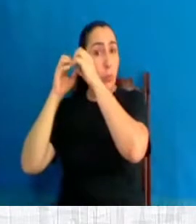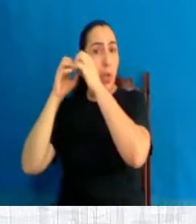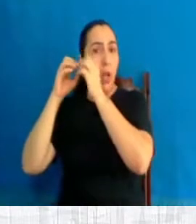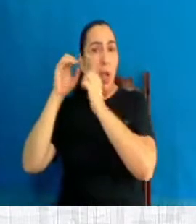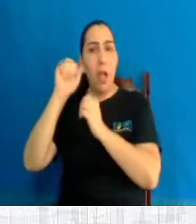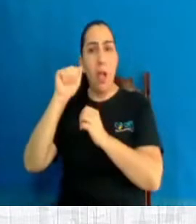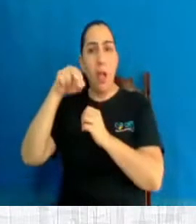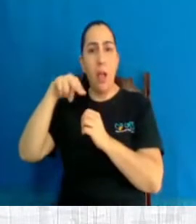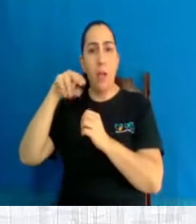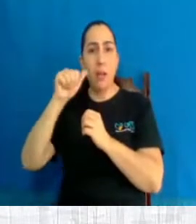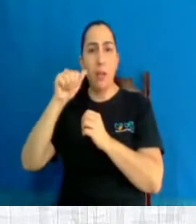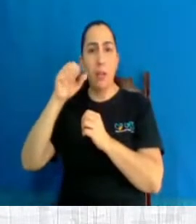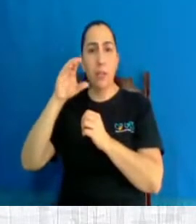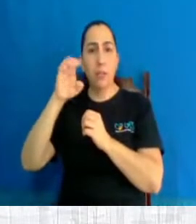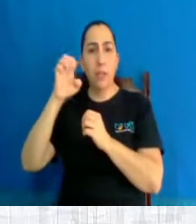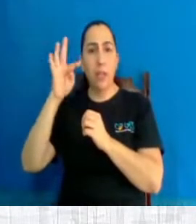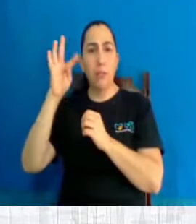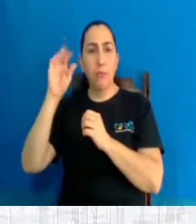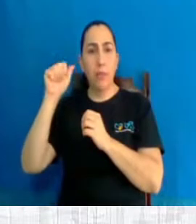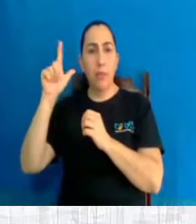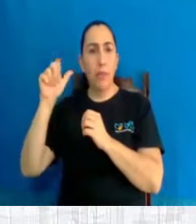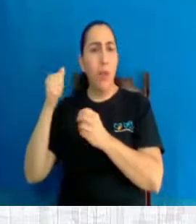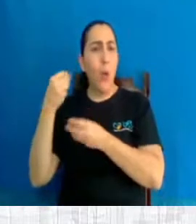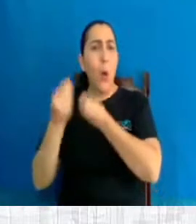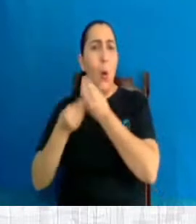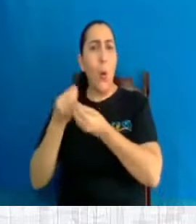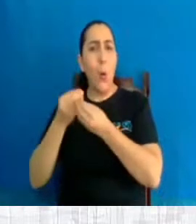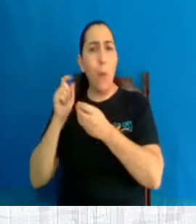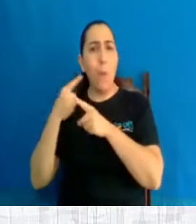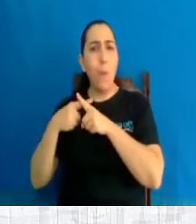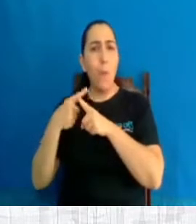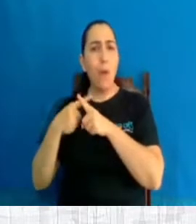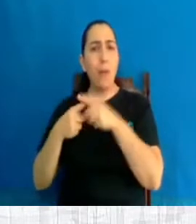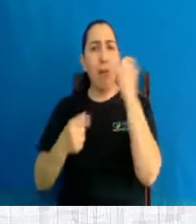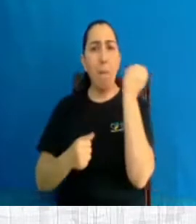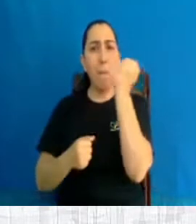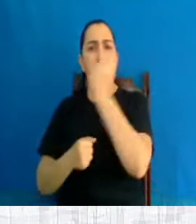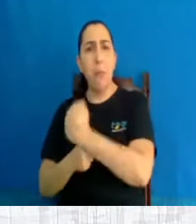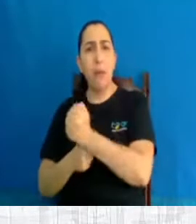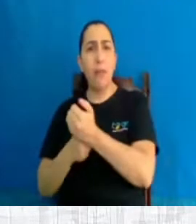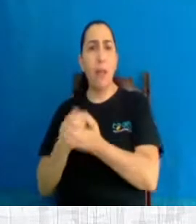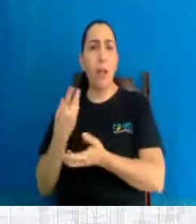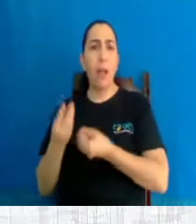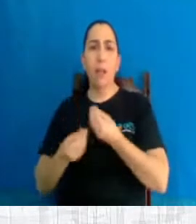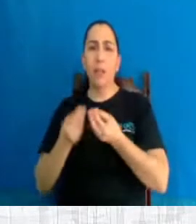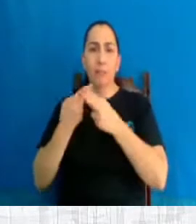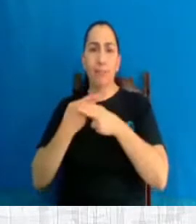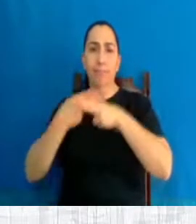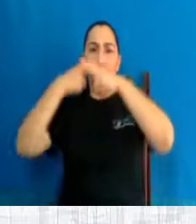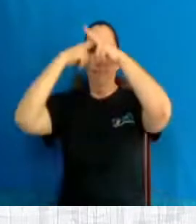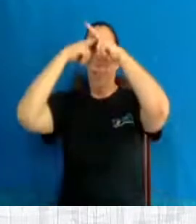viveria. Se a criança já vai morrer, por que matarmos, oferecendo risco, traumas e sequelas para a mãe?